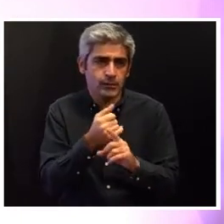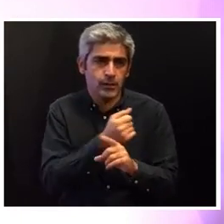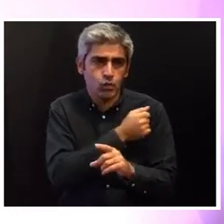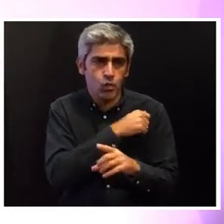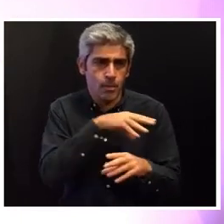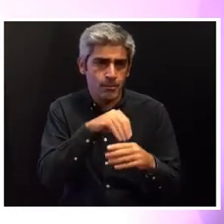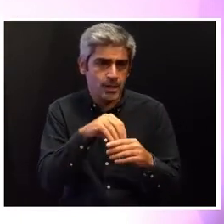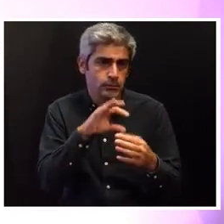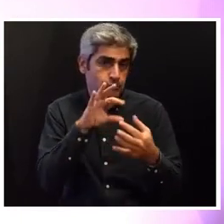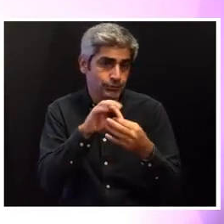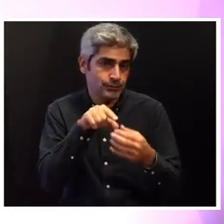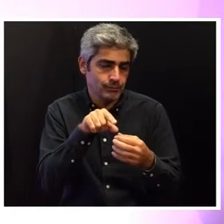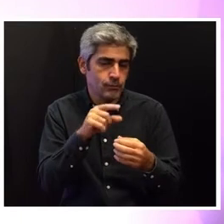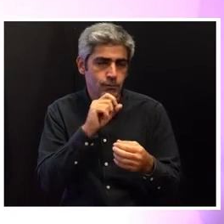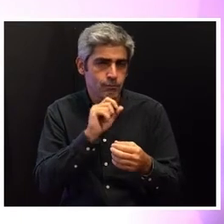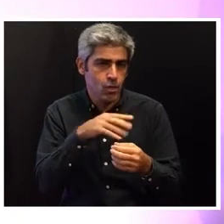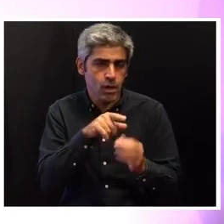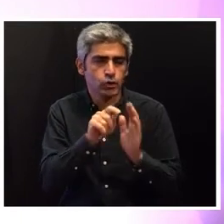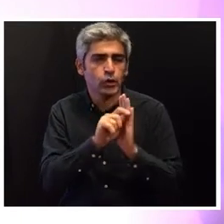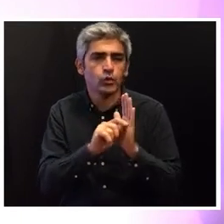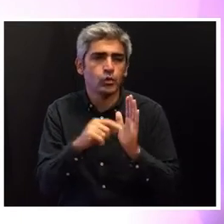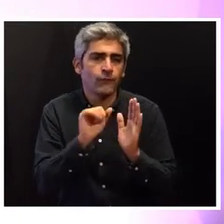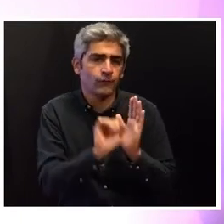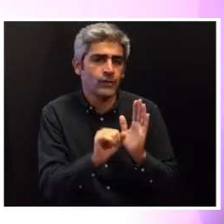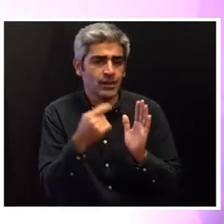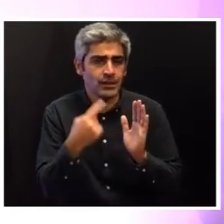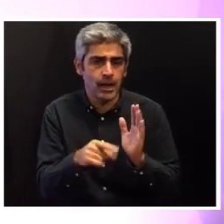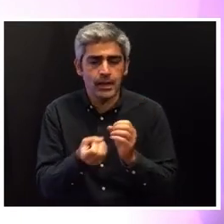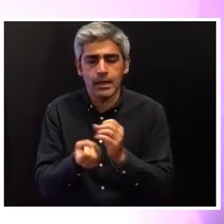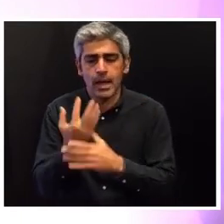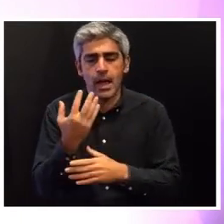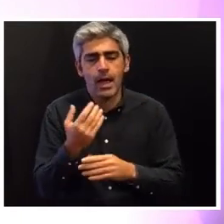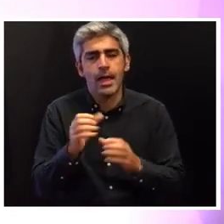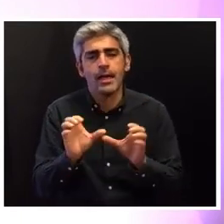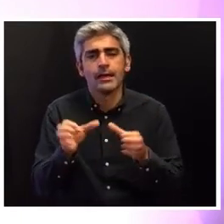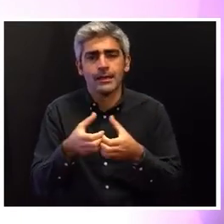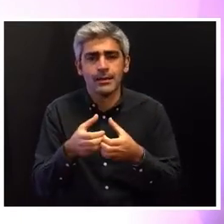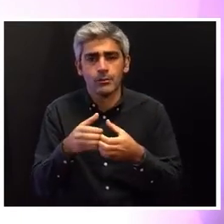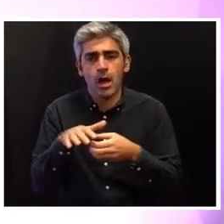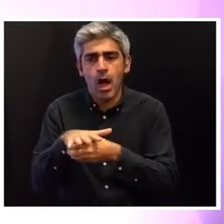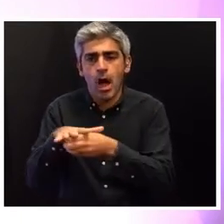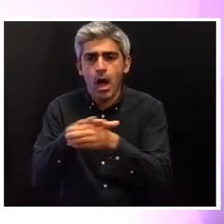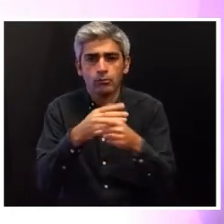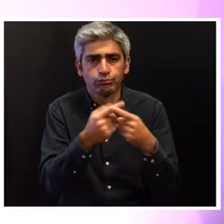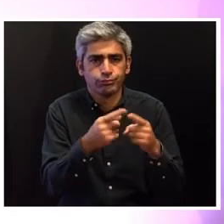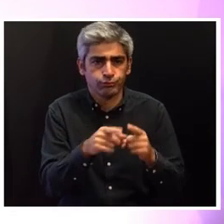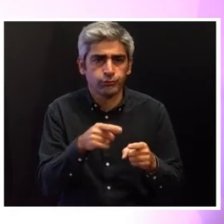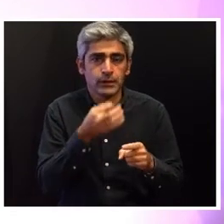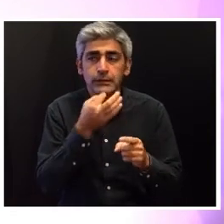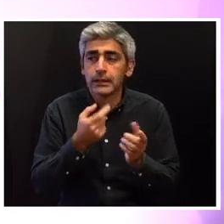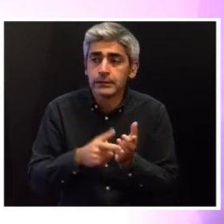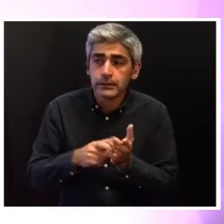e pode, nos termos do seu estatuto, criar equipas multijurisdição quando se mostrar